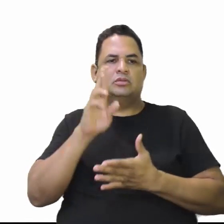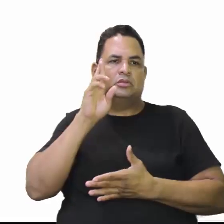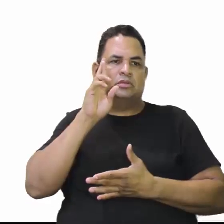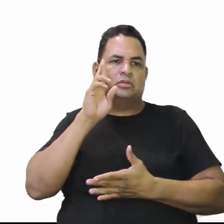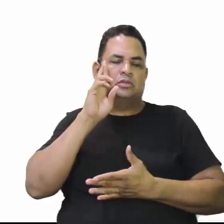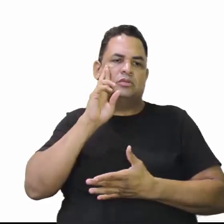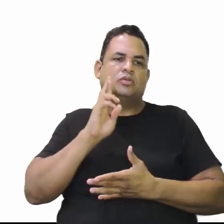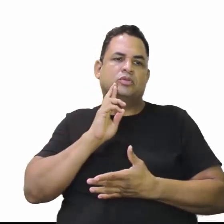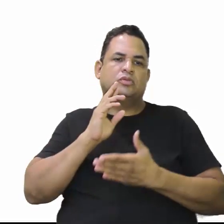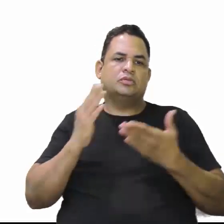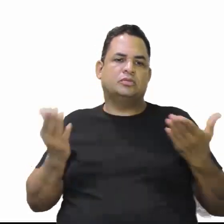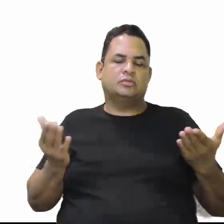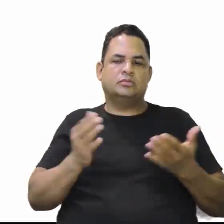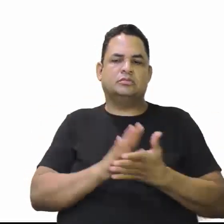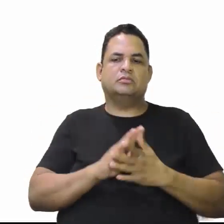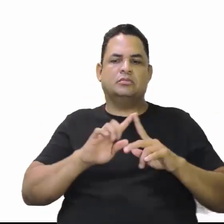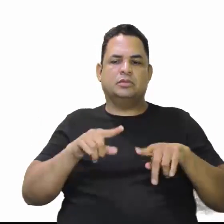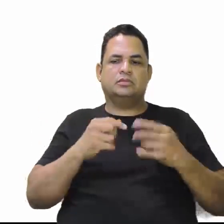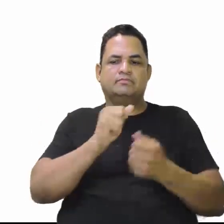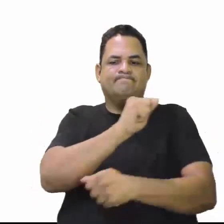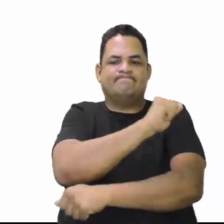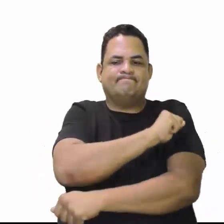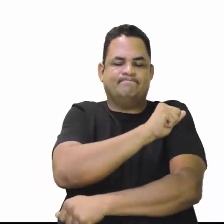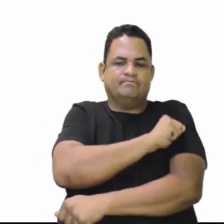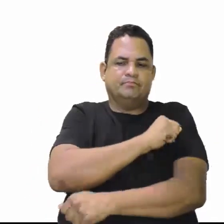Rondônia. Mas, alunos,